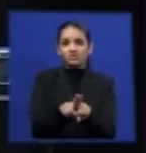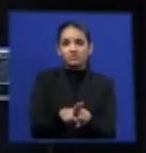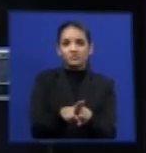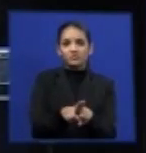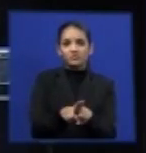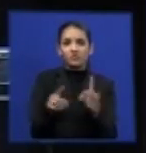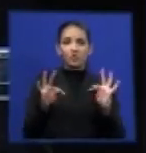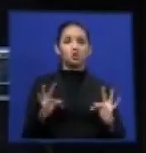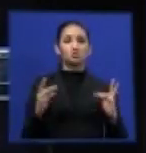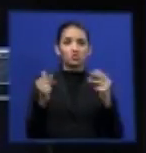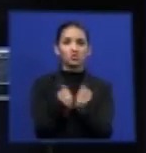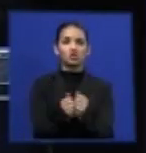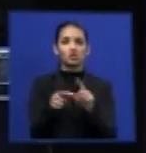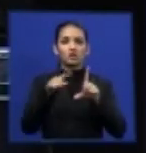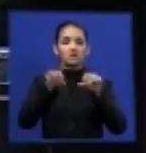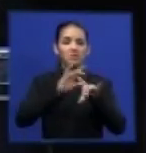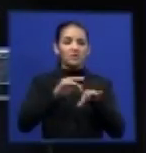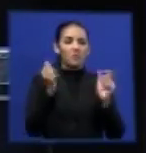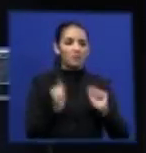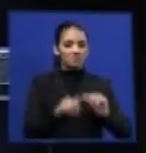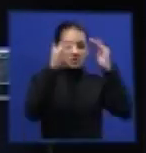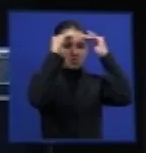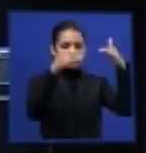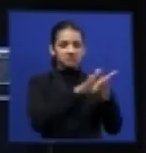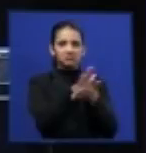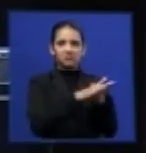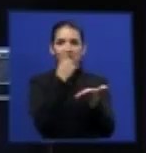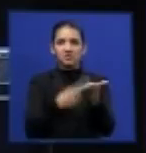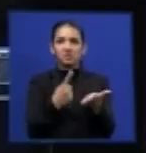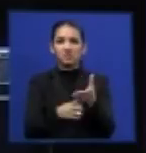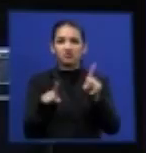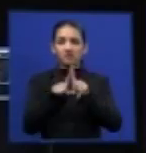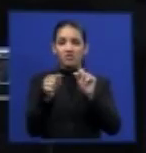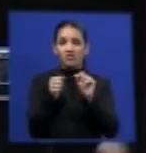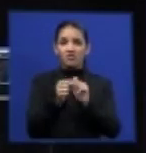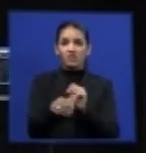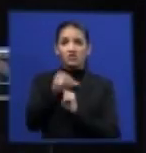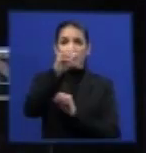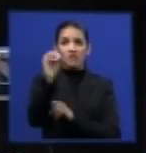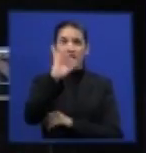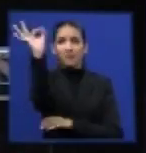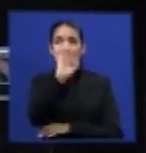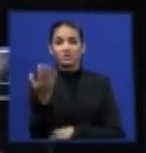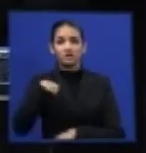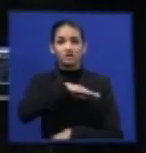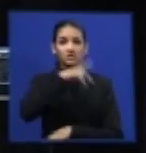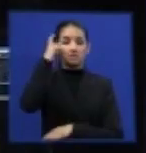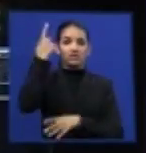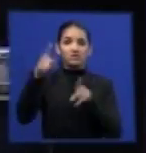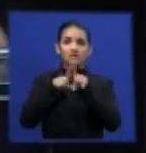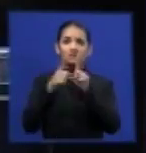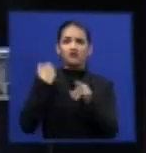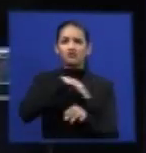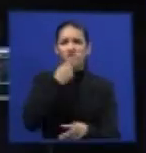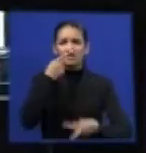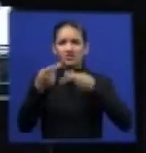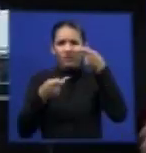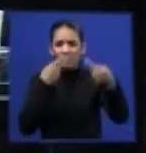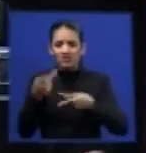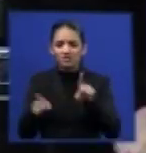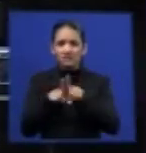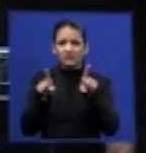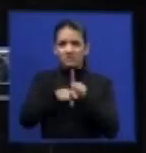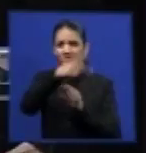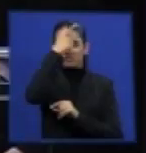todos os pneus aqui, eles não precisam obedecer essa regra, eles produzem milhões, eles produzem 90% do que a gente está pensando, nós estamos falando aqui de ratinhos,